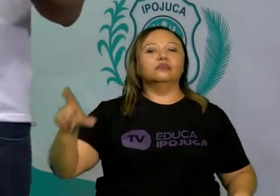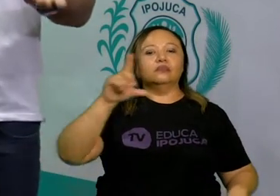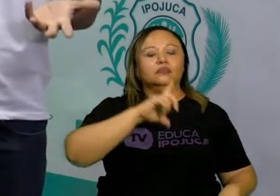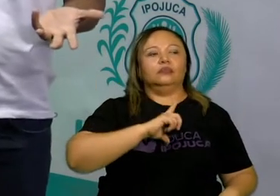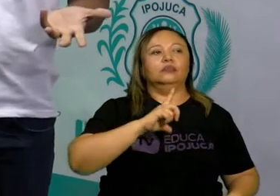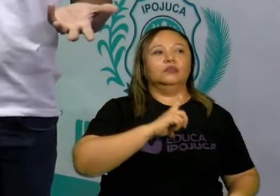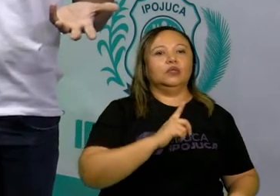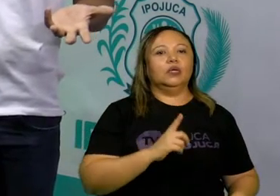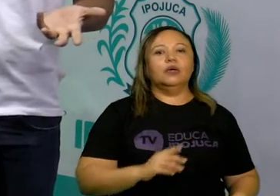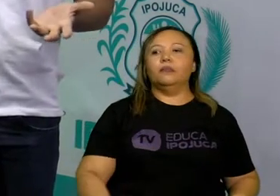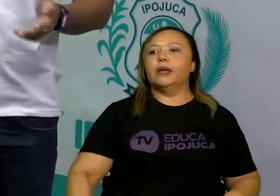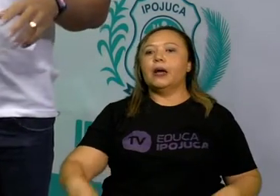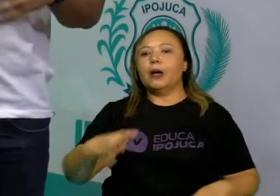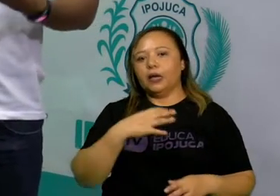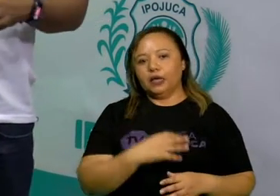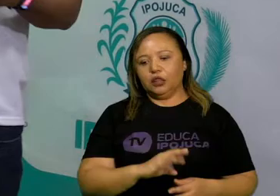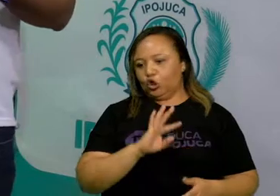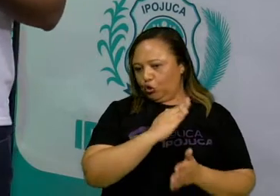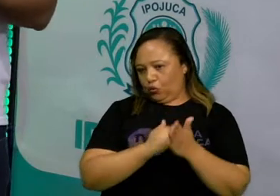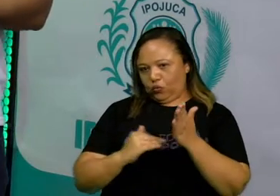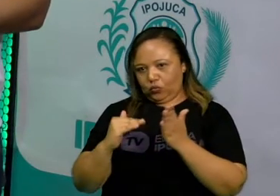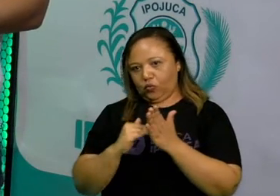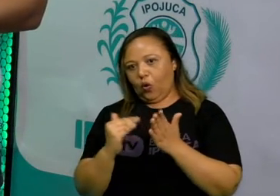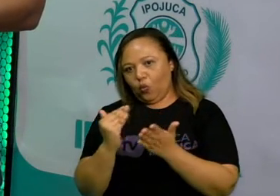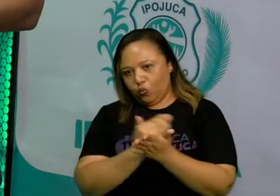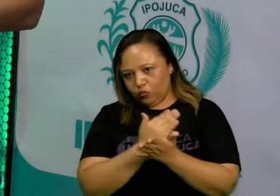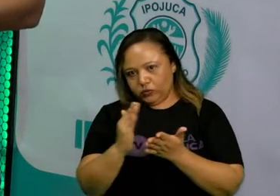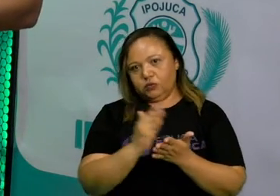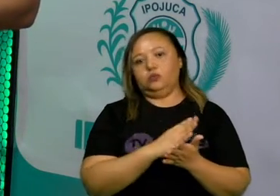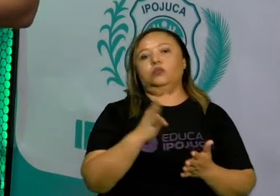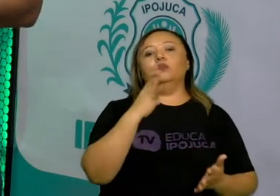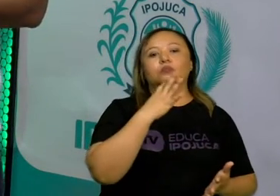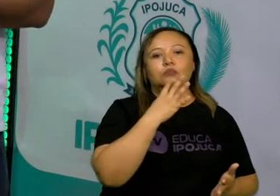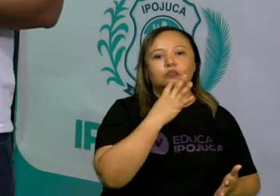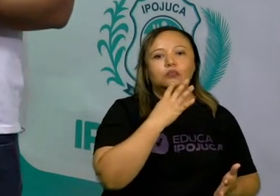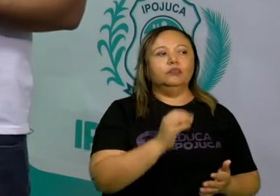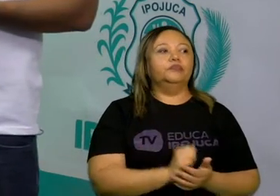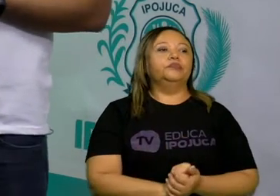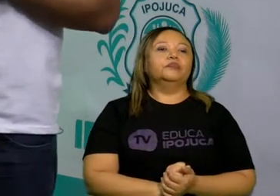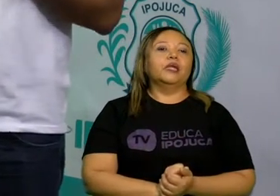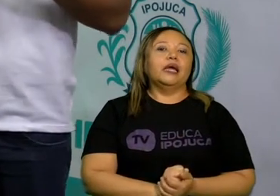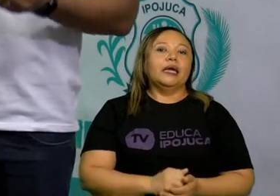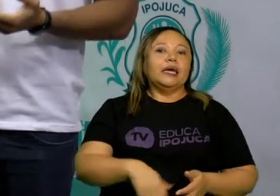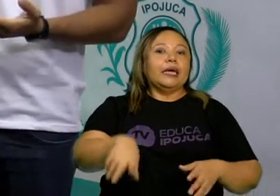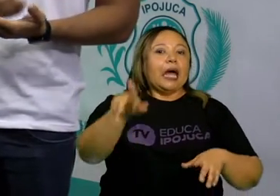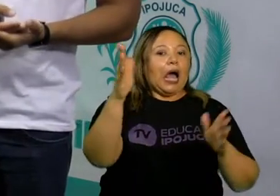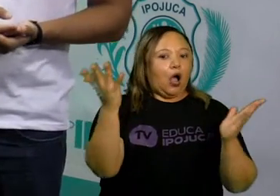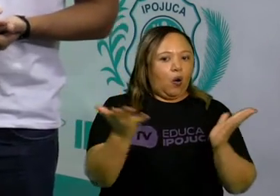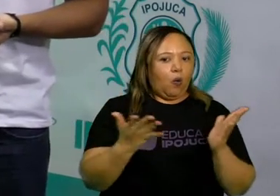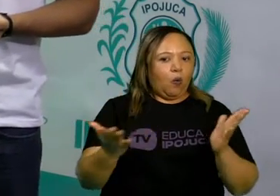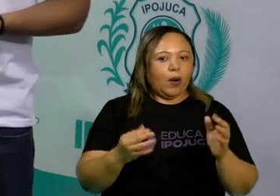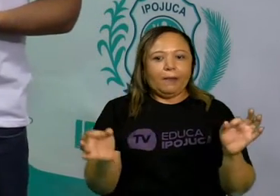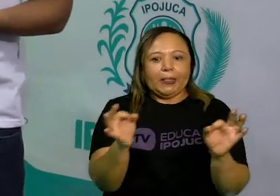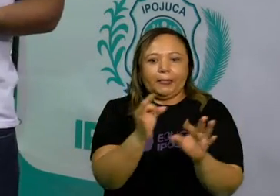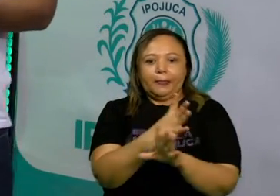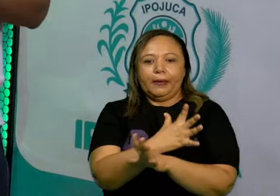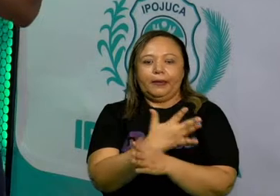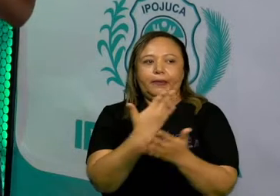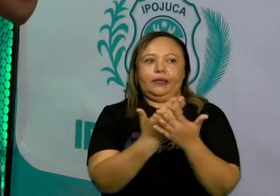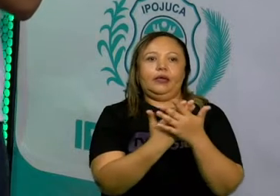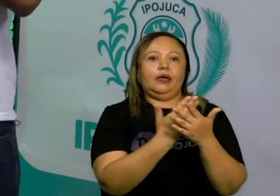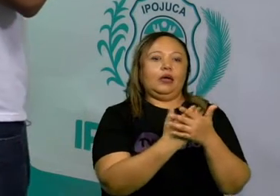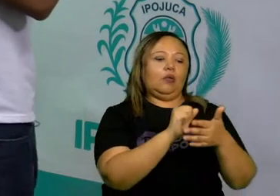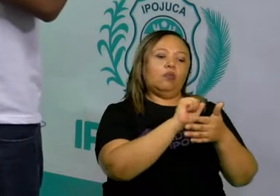Para a gente finalizar, ou melhor, antes da gente finalizar a nossa aula de hoje, eu peço a vocês que peguem o celular de vocês,